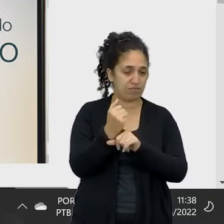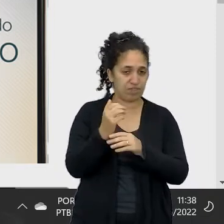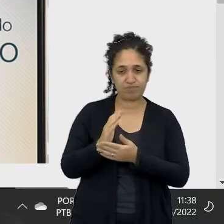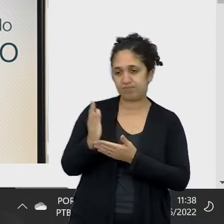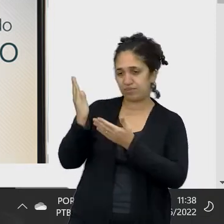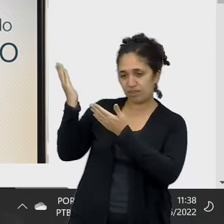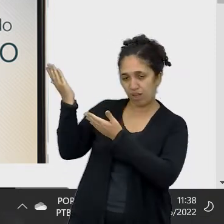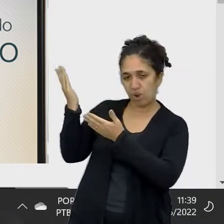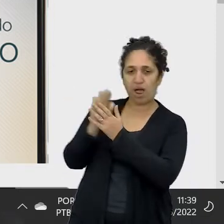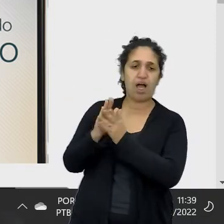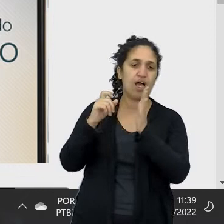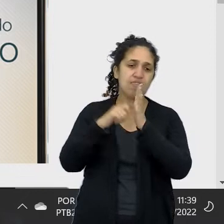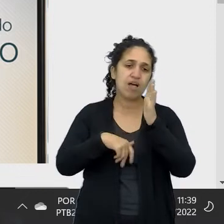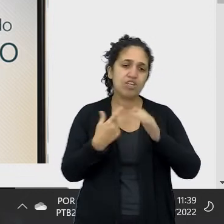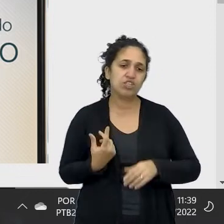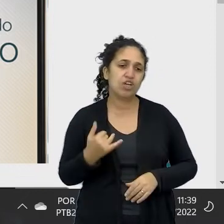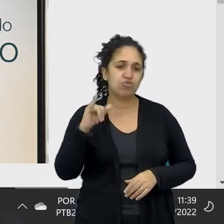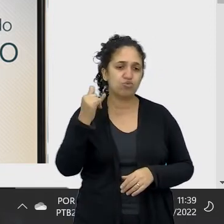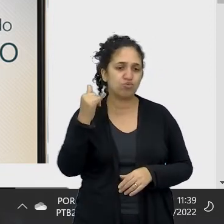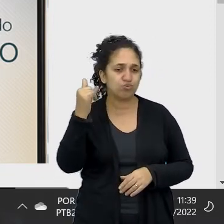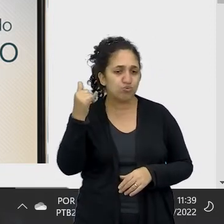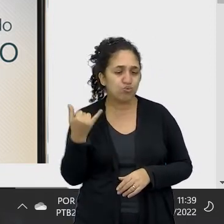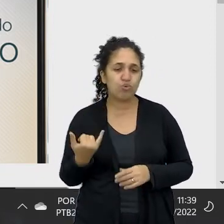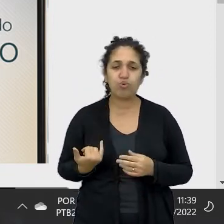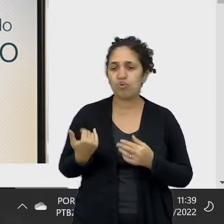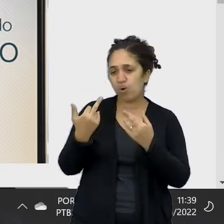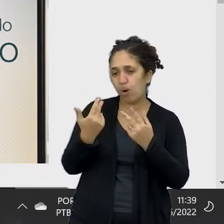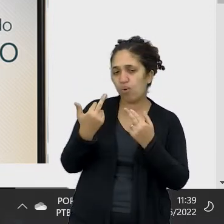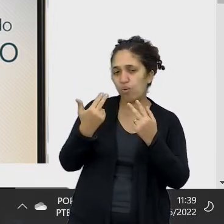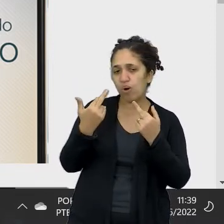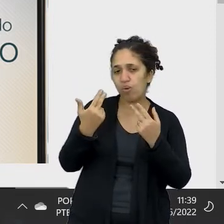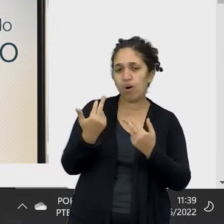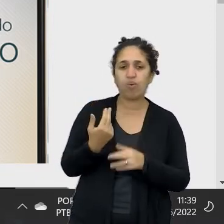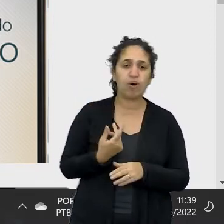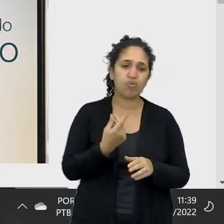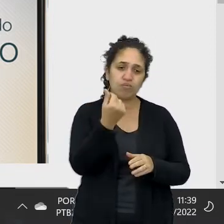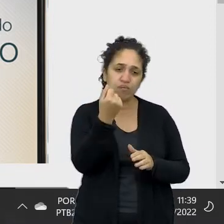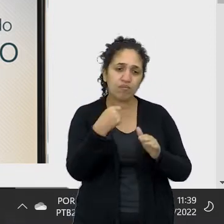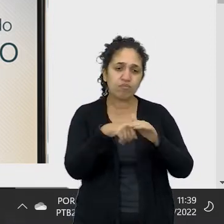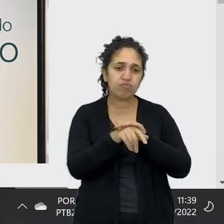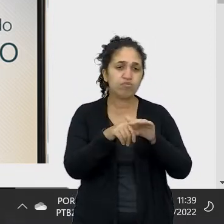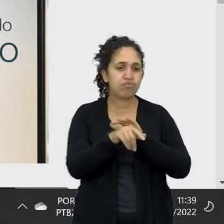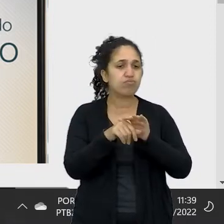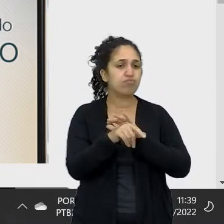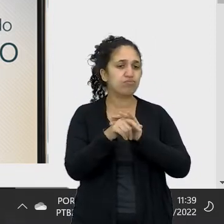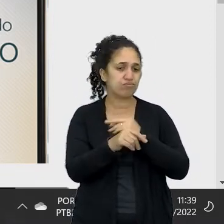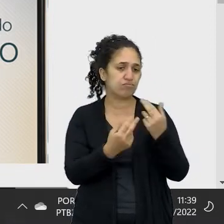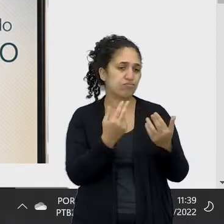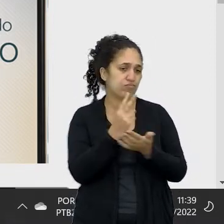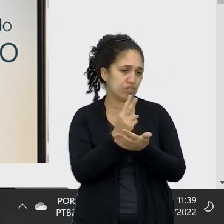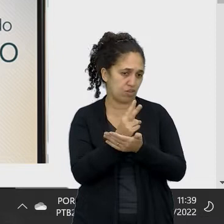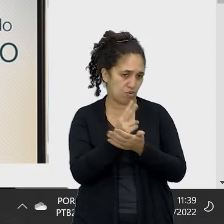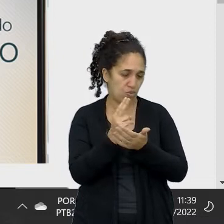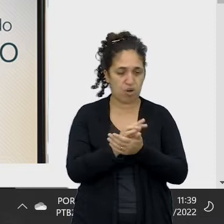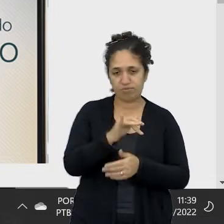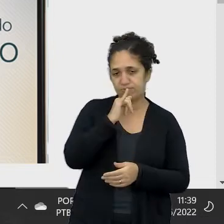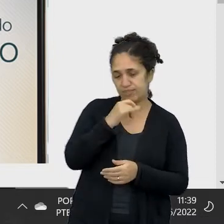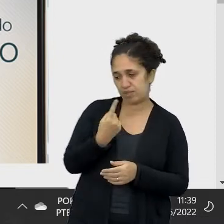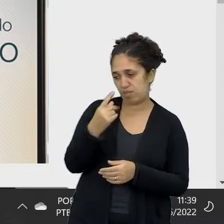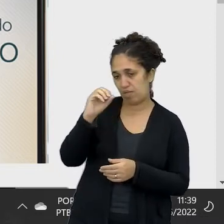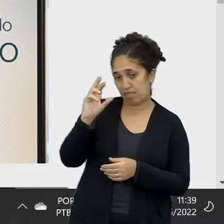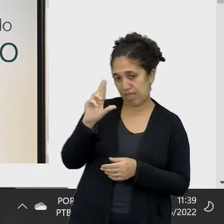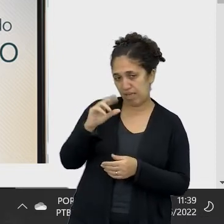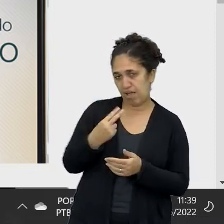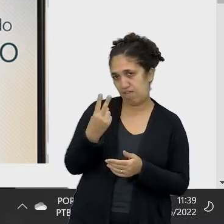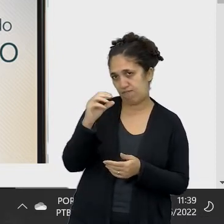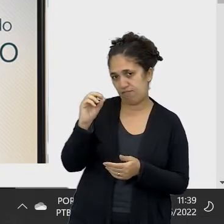tá lá com a mesma taxa de juros e a gente vai aplicar sempre o mesmo valor. Então, se eu tenho aí 10 reais ou 20 reais para